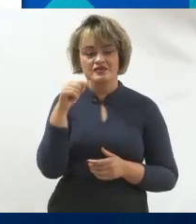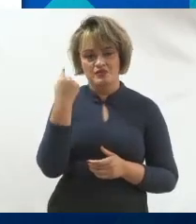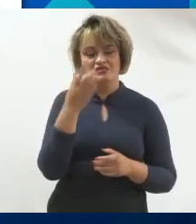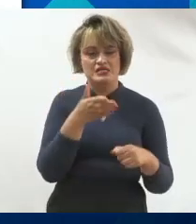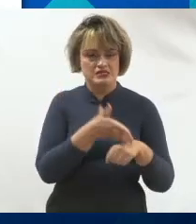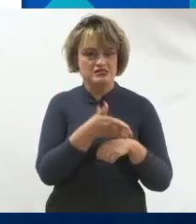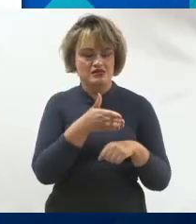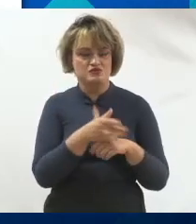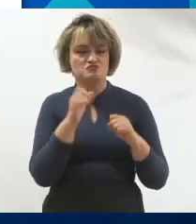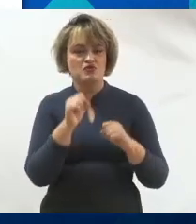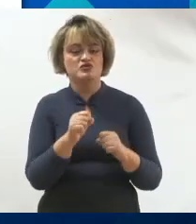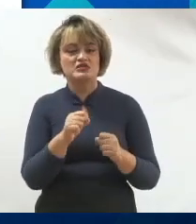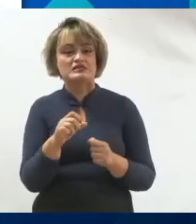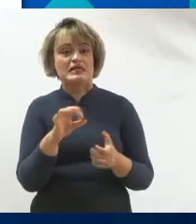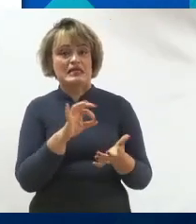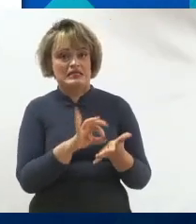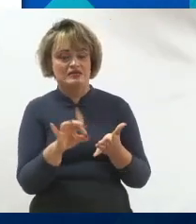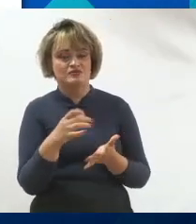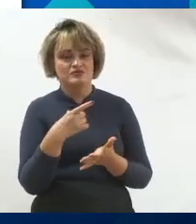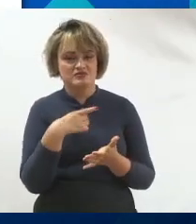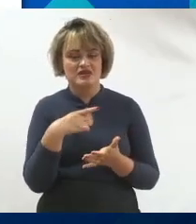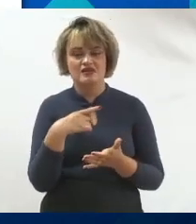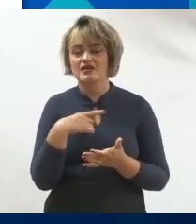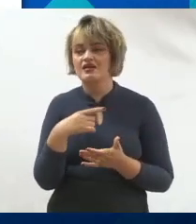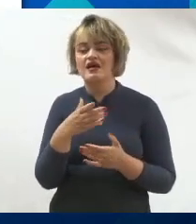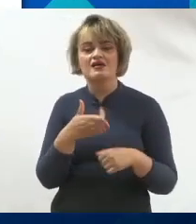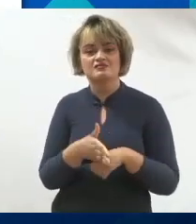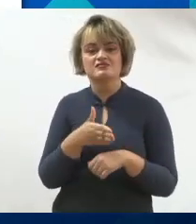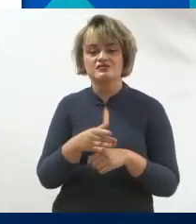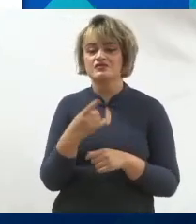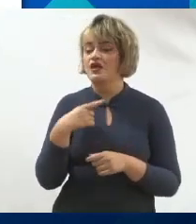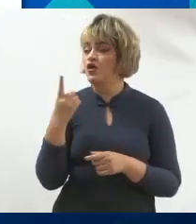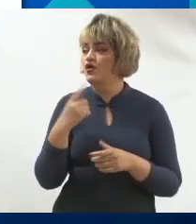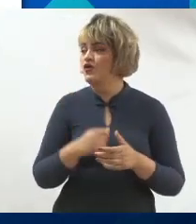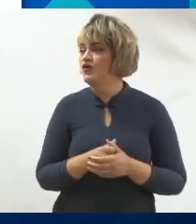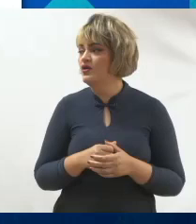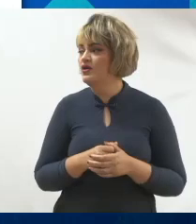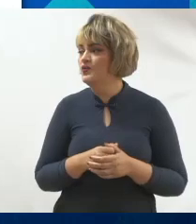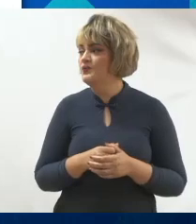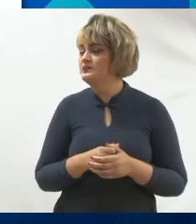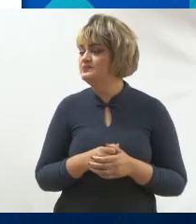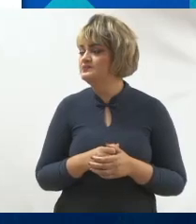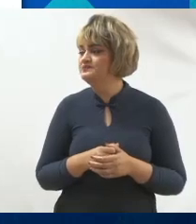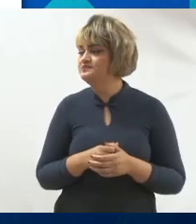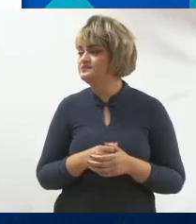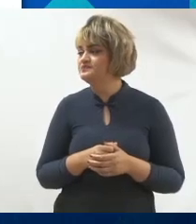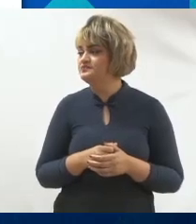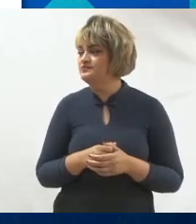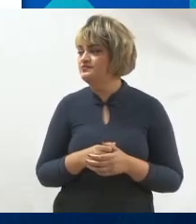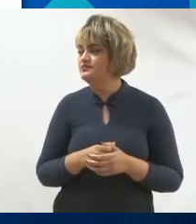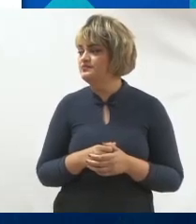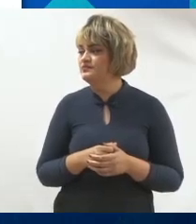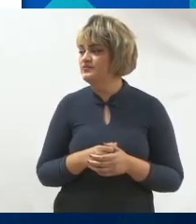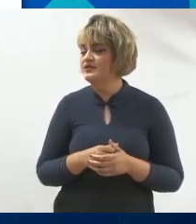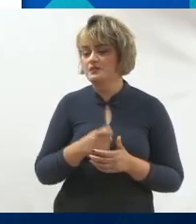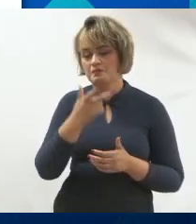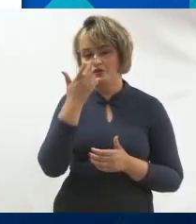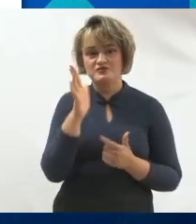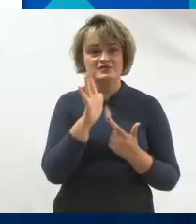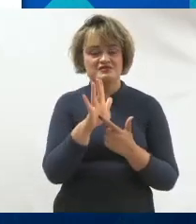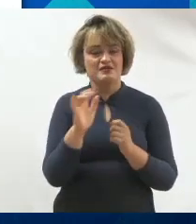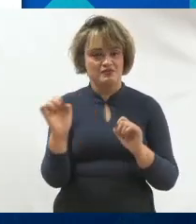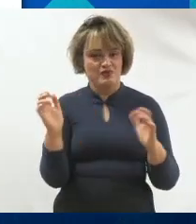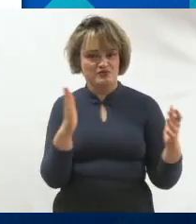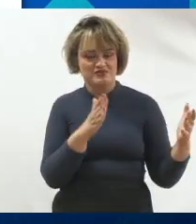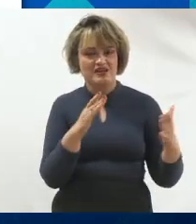acesso. Quem tem o cadastro, quem fez a inscrição, tem acesso à apresentação. Não é isso? Isso. Então, quem quiser a apresentação, tem que